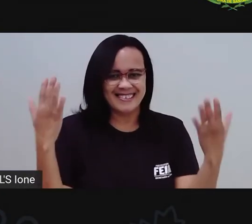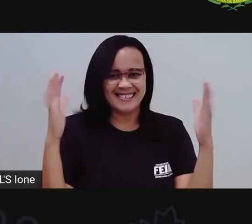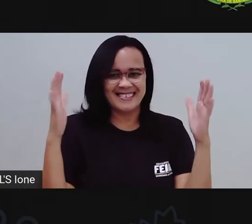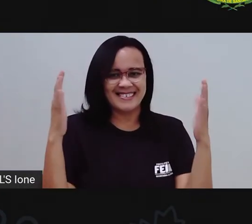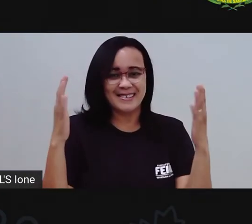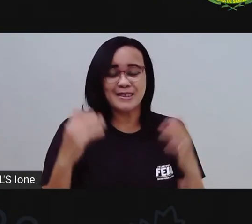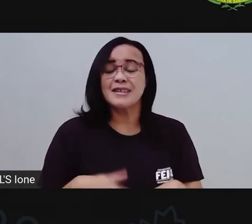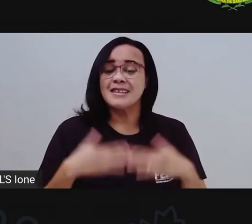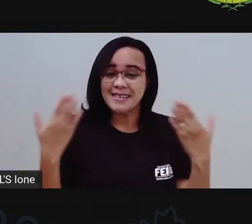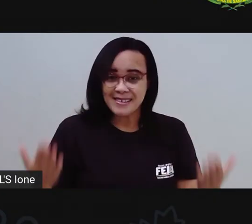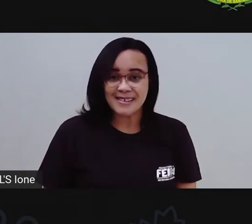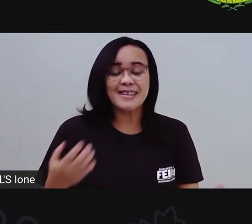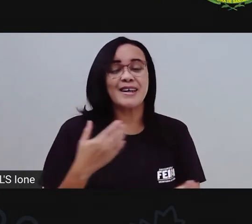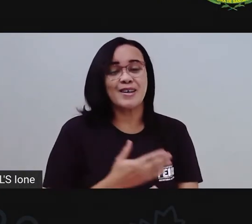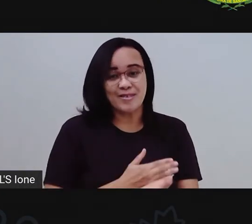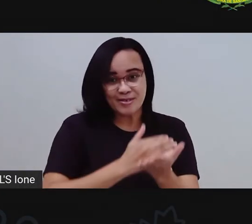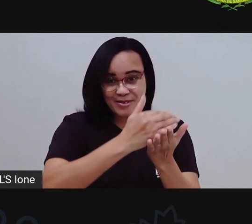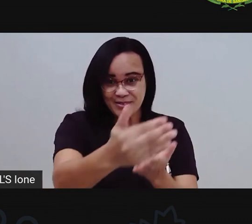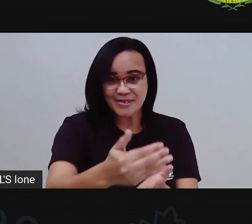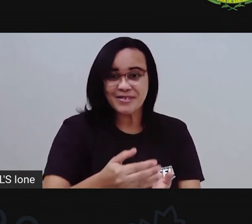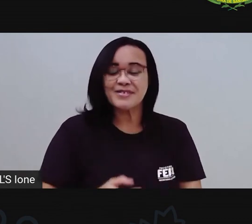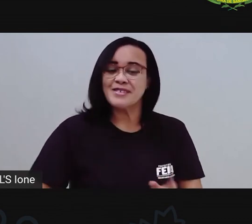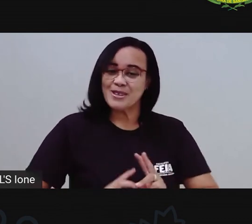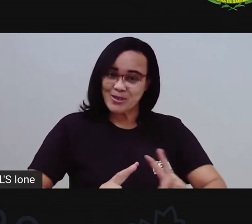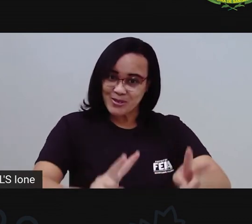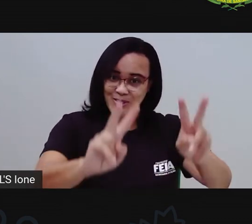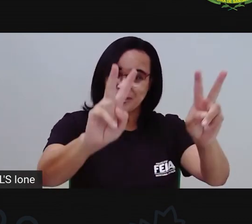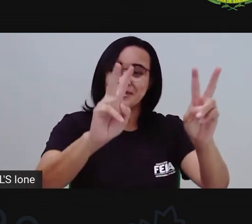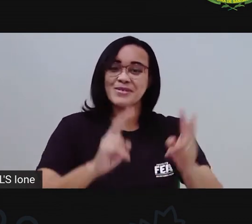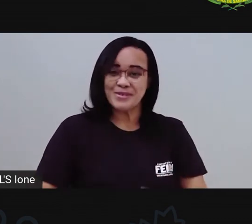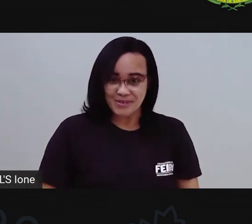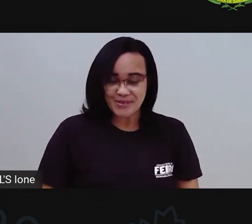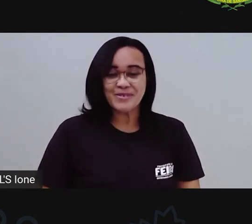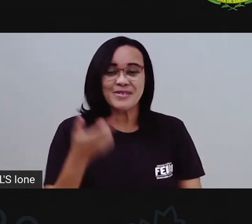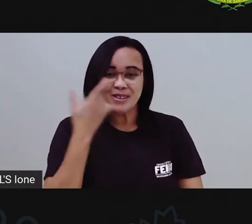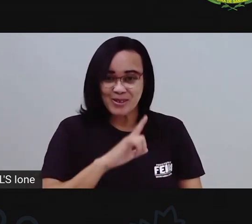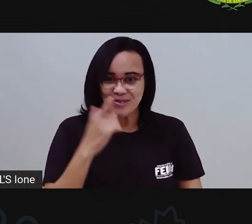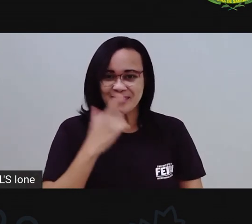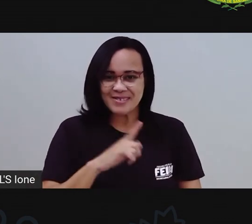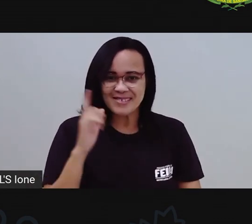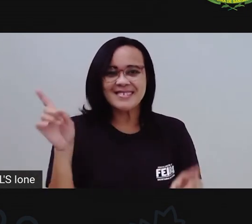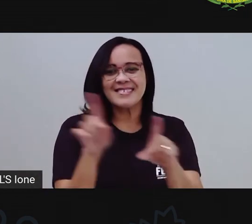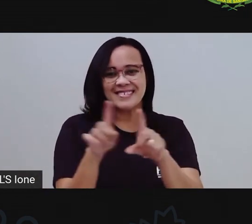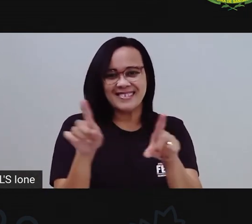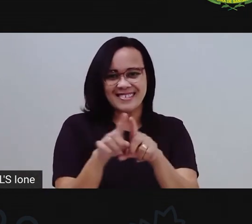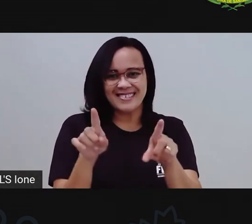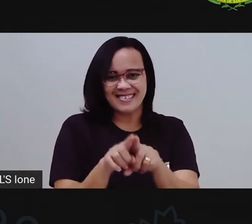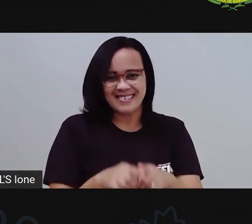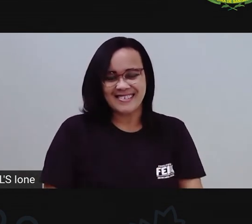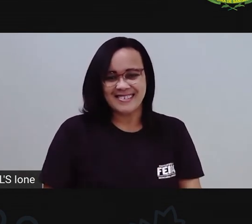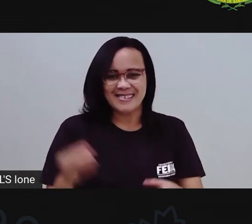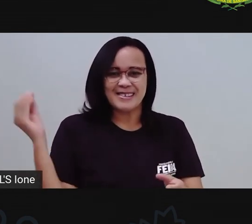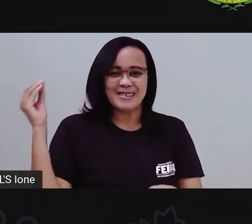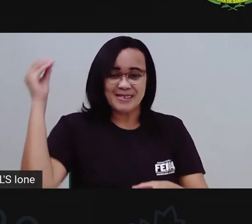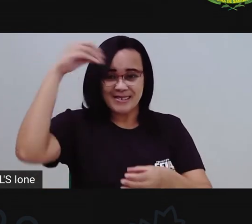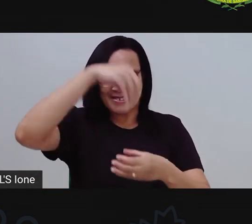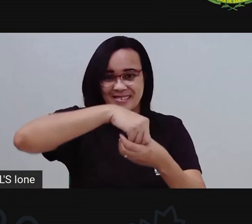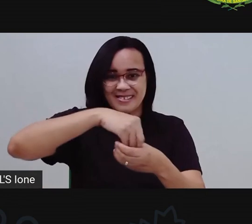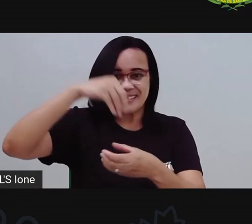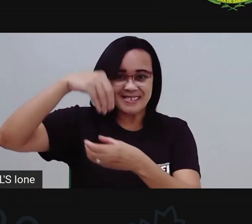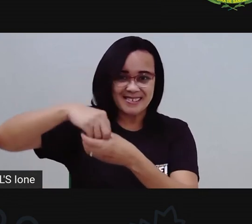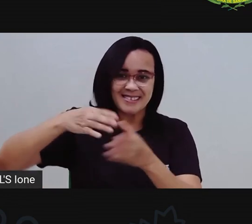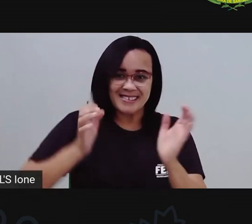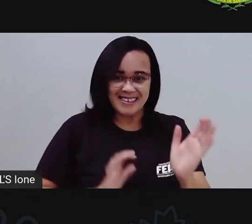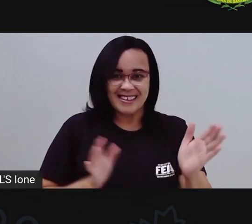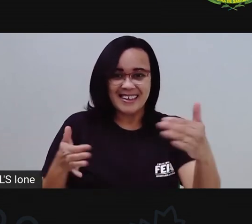aí, você vai seguindo, na verdade, né? Nessa pegada que você vai conseguir aí, né? Colocar várias caixinhas dentro